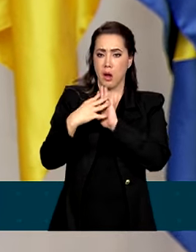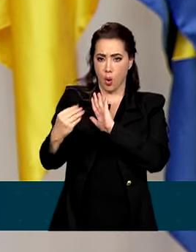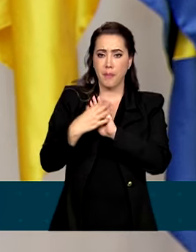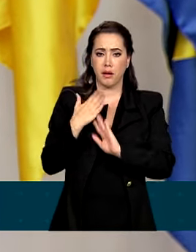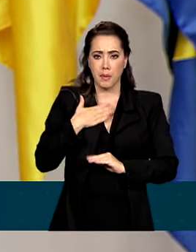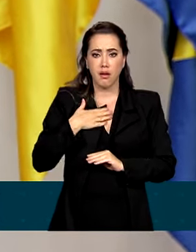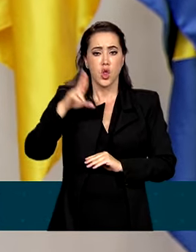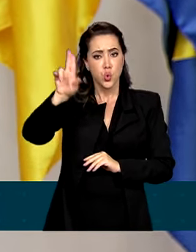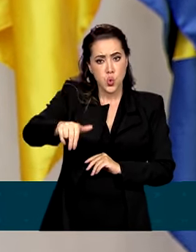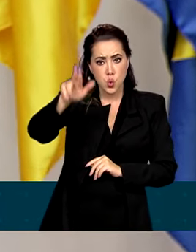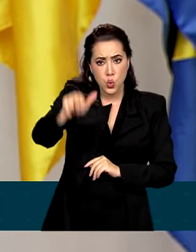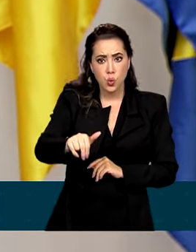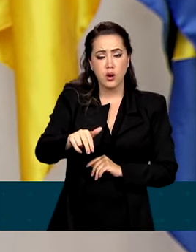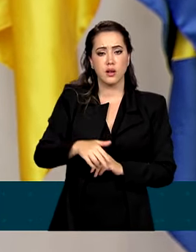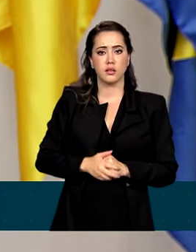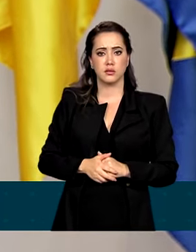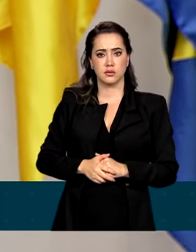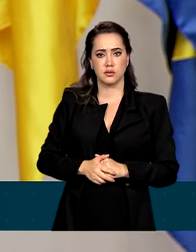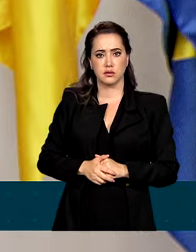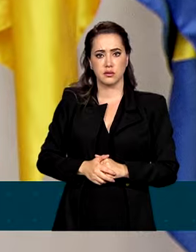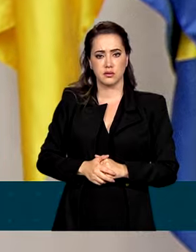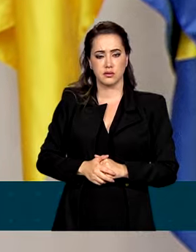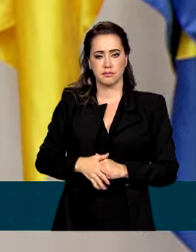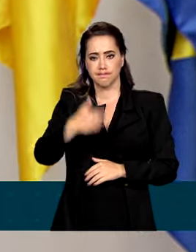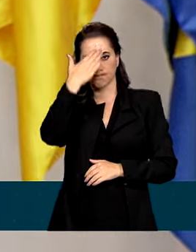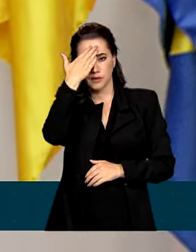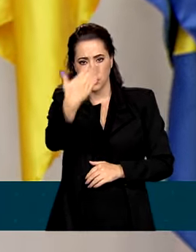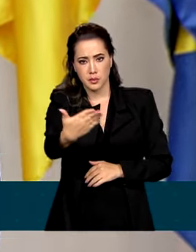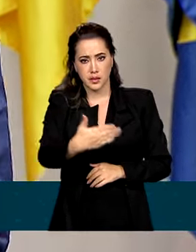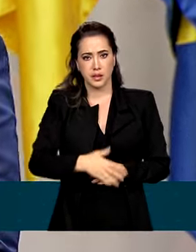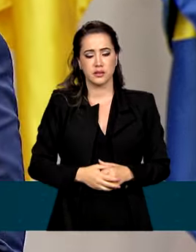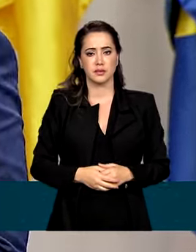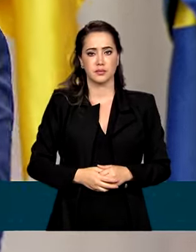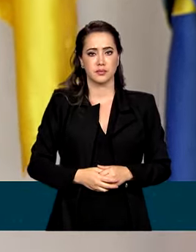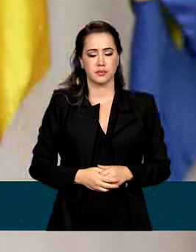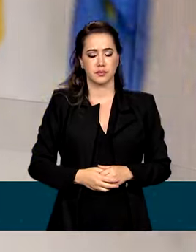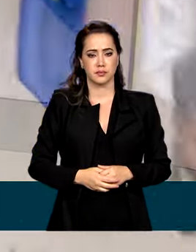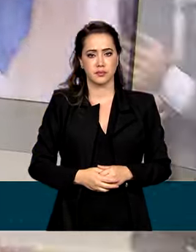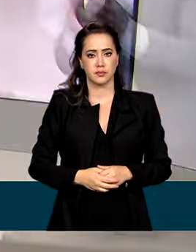senhores. Nunca mais. Muito obrigado a todos e todas.